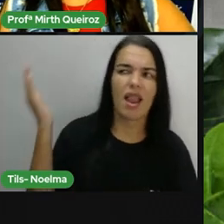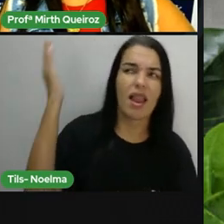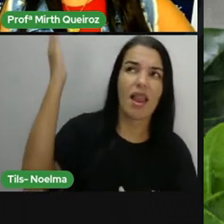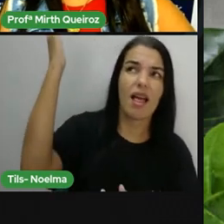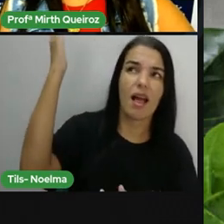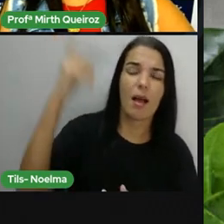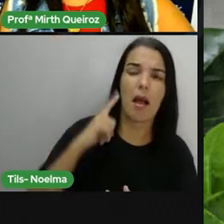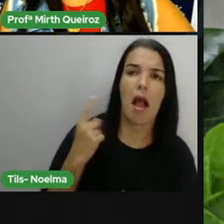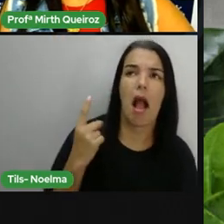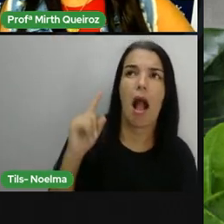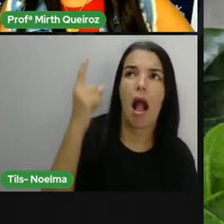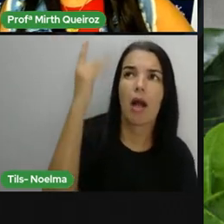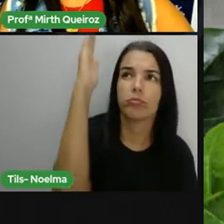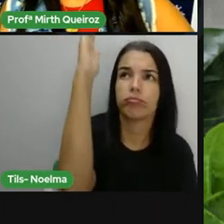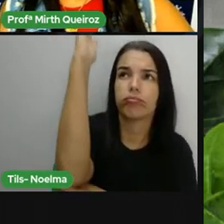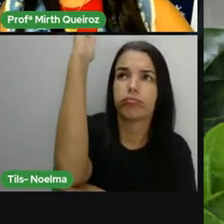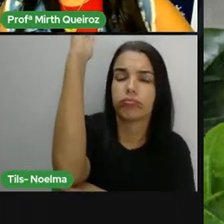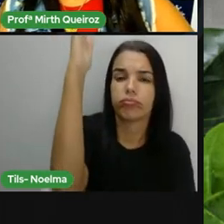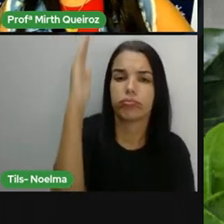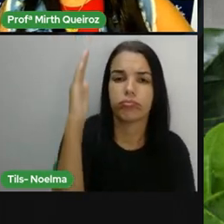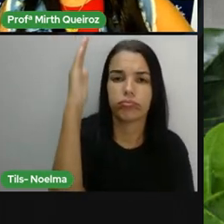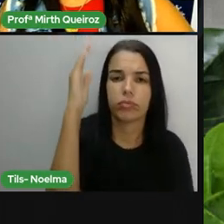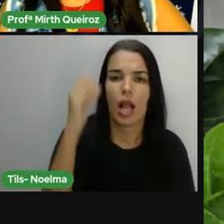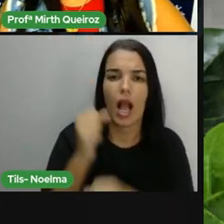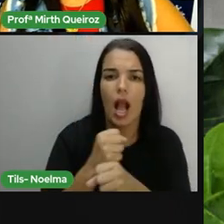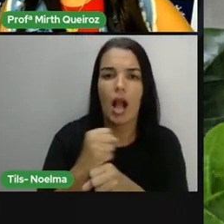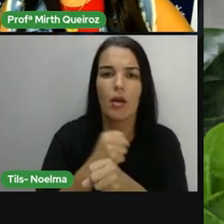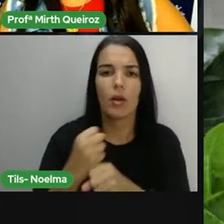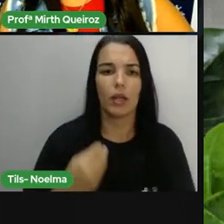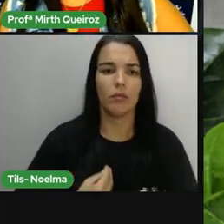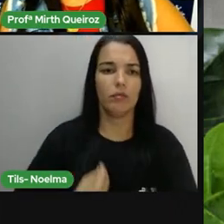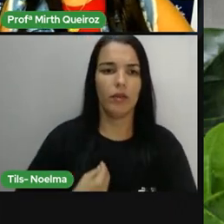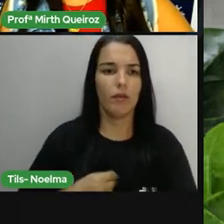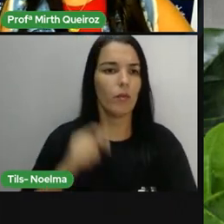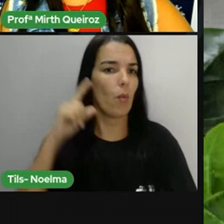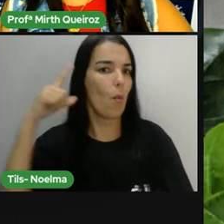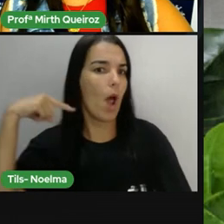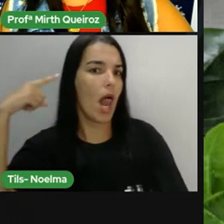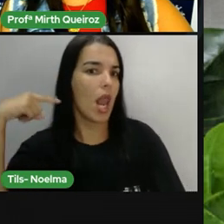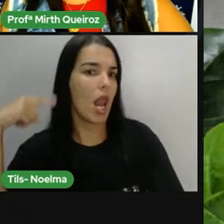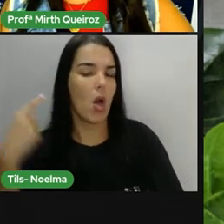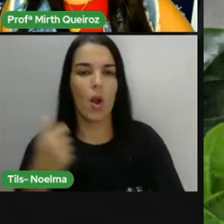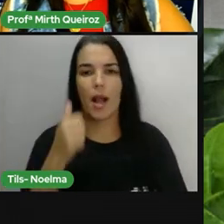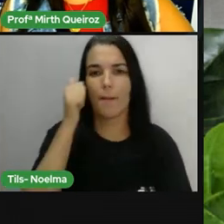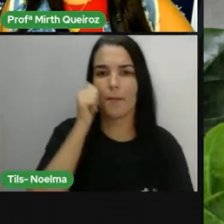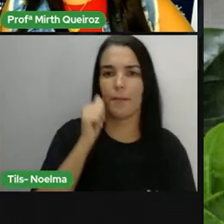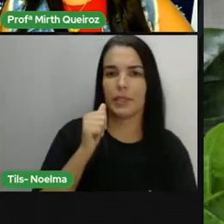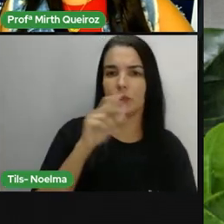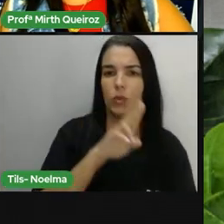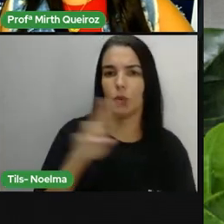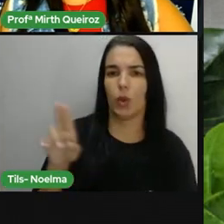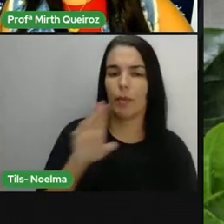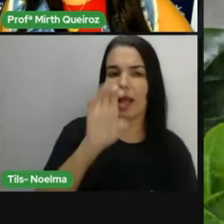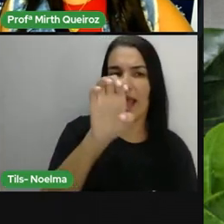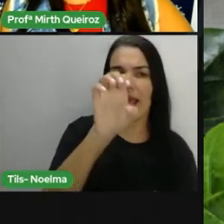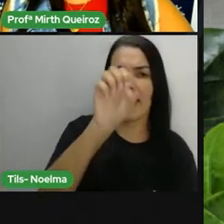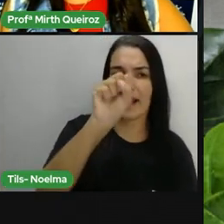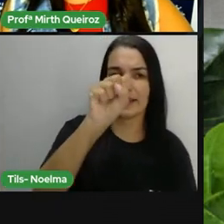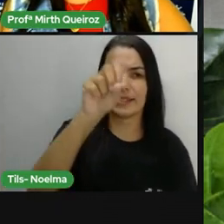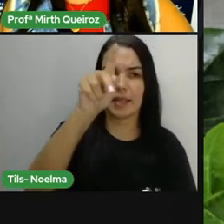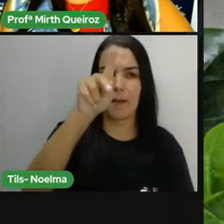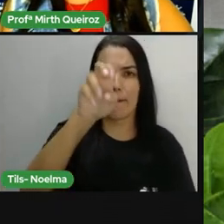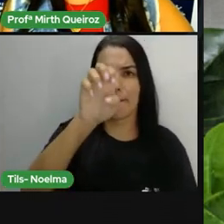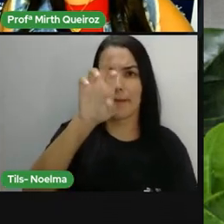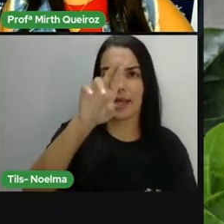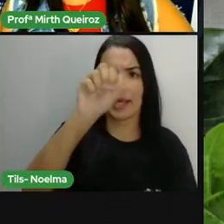alto do décimo segundo andar do ano, vive uma louca chamada Esperança. E ela pensa que quando todas